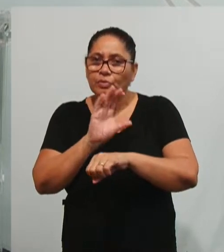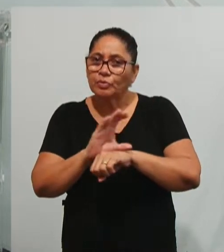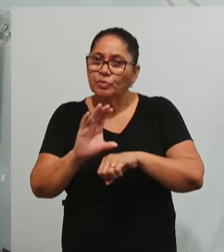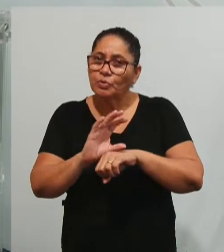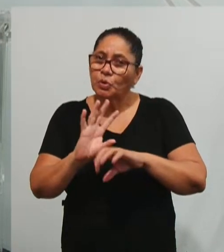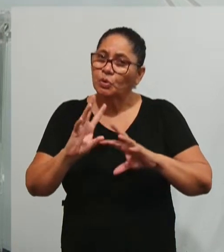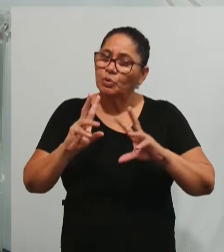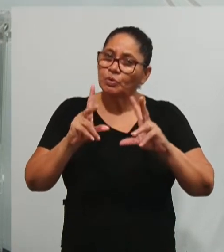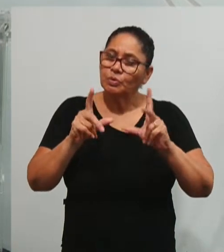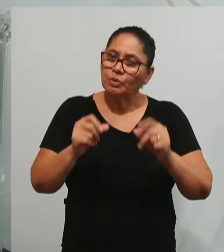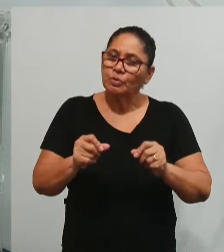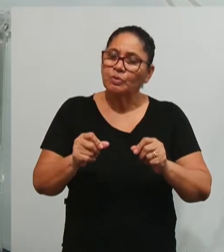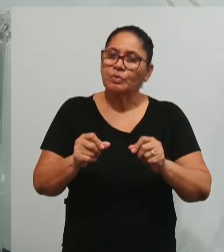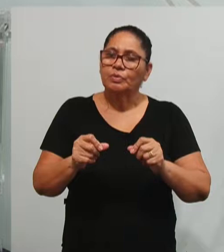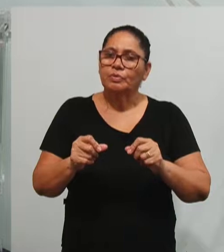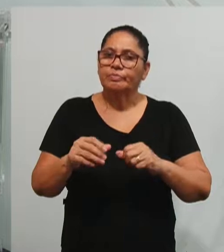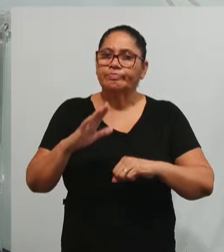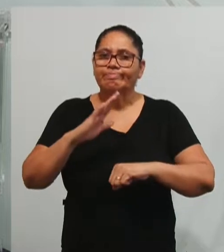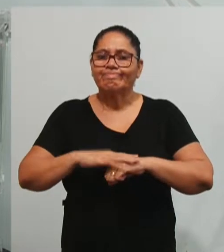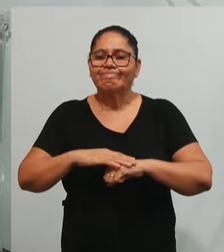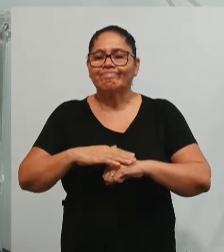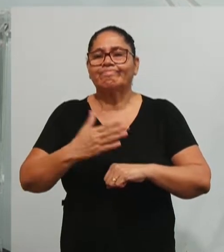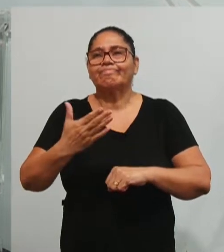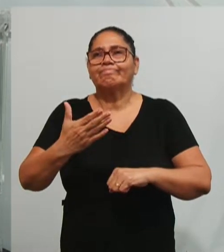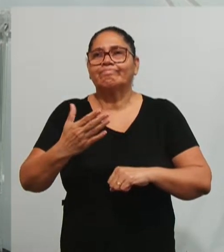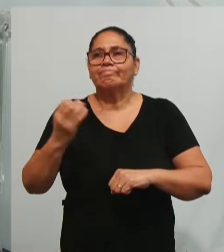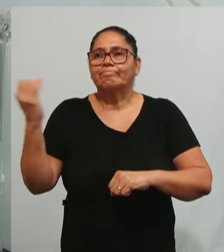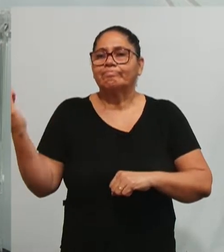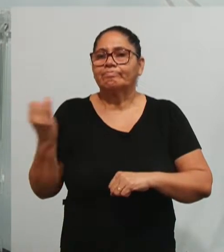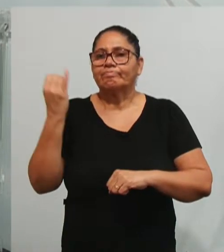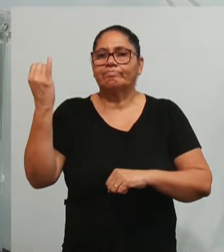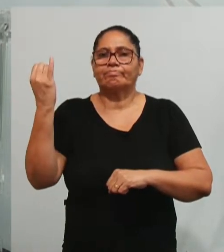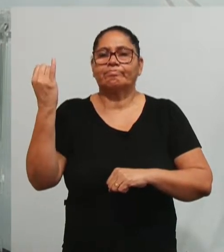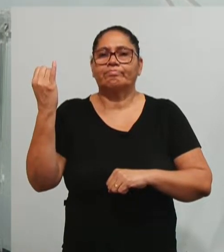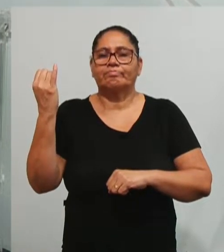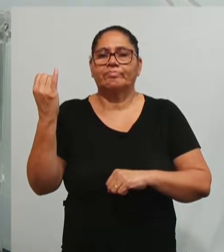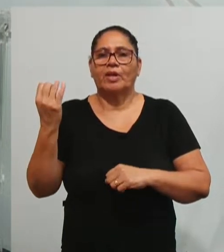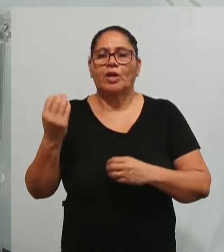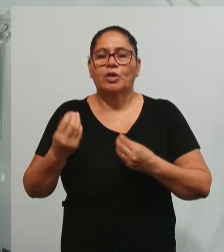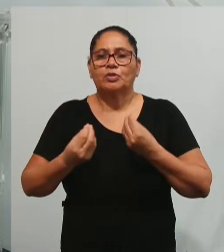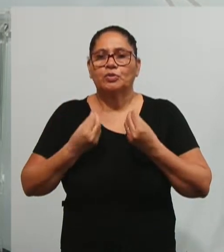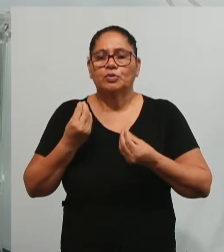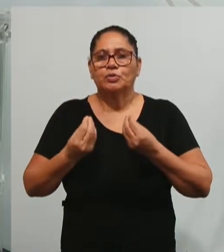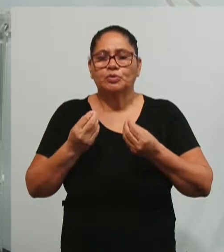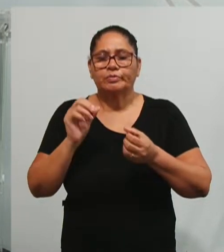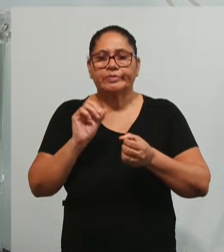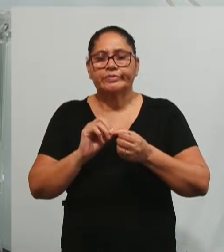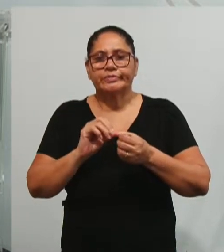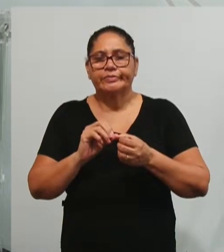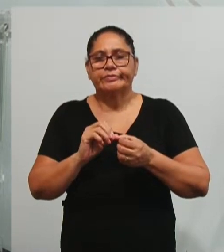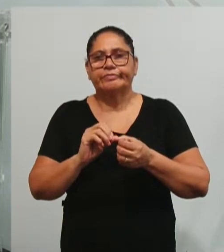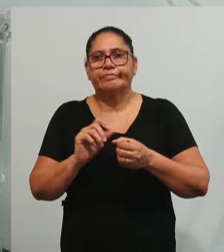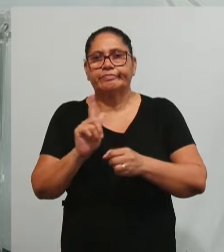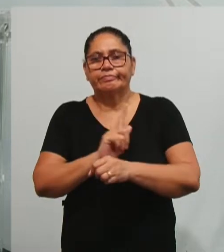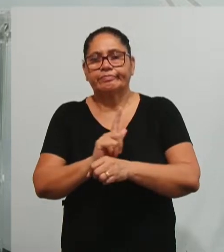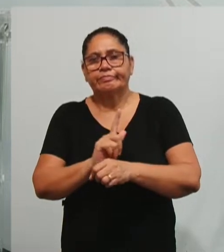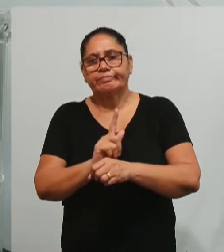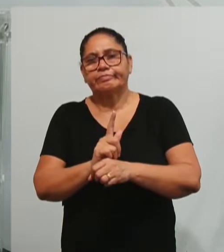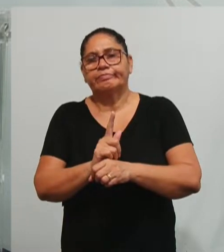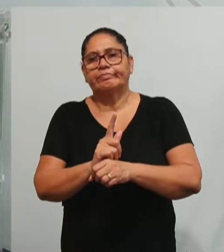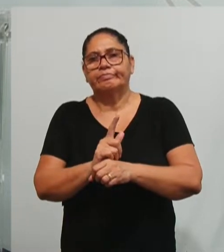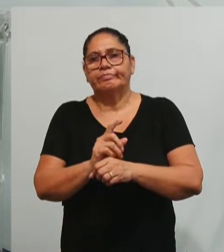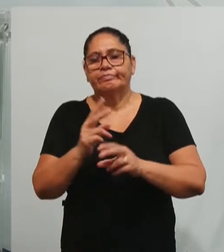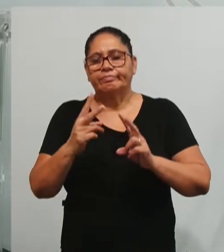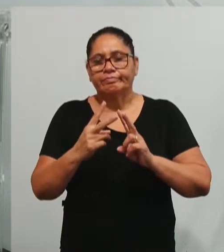variáveis são elementos importantes na organização da oferta de um curso de gestão EAD, no curso em EAD.